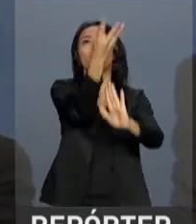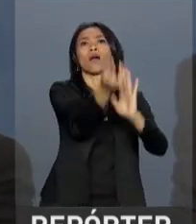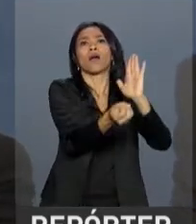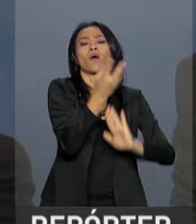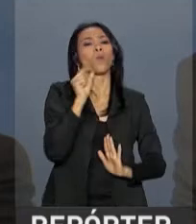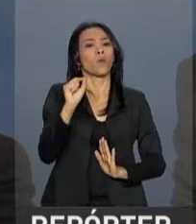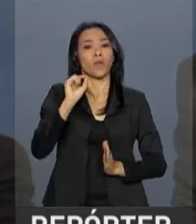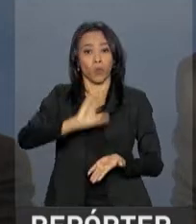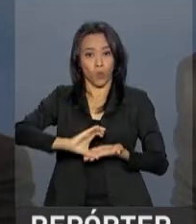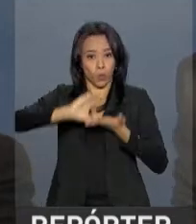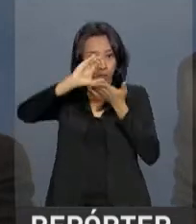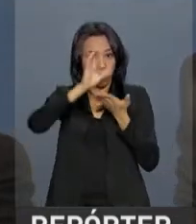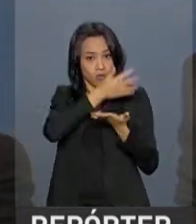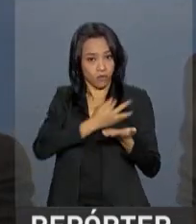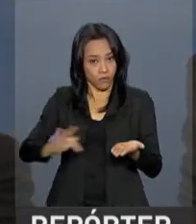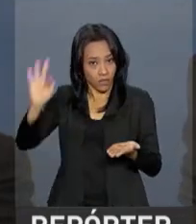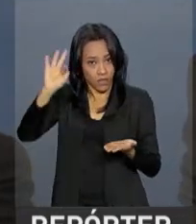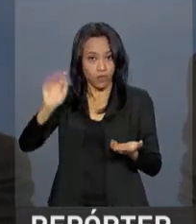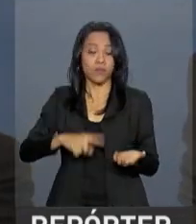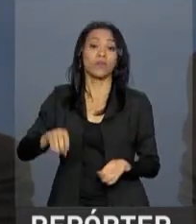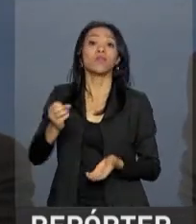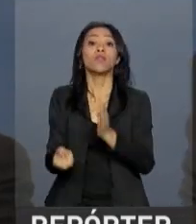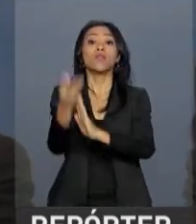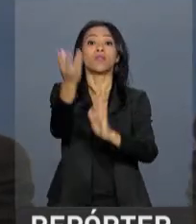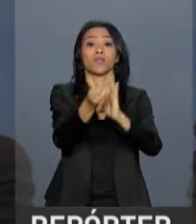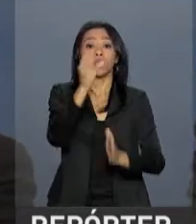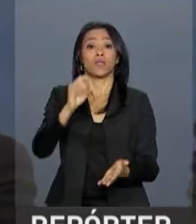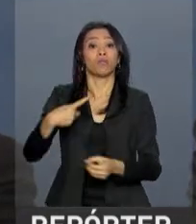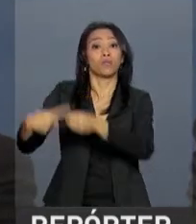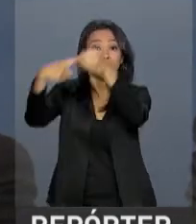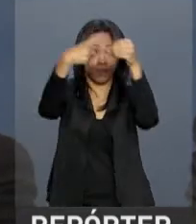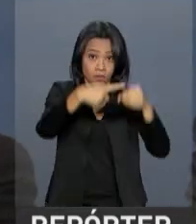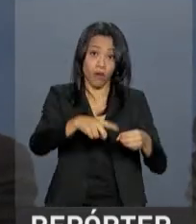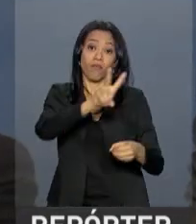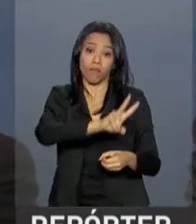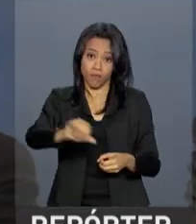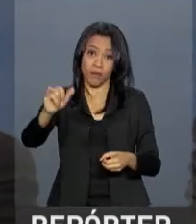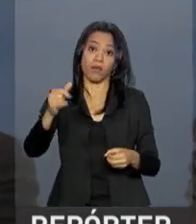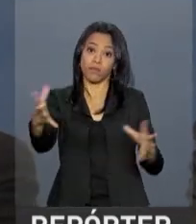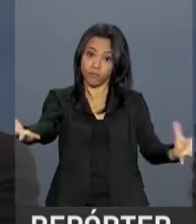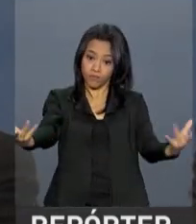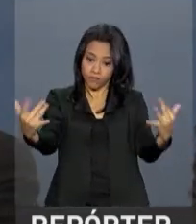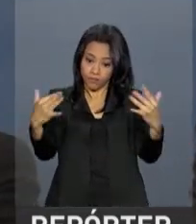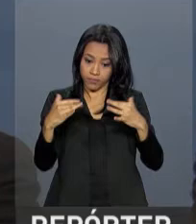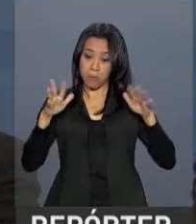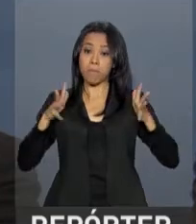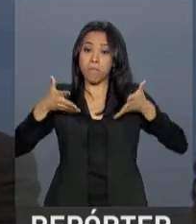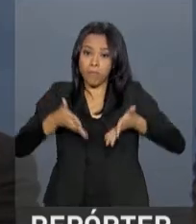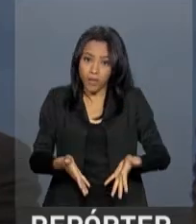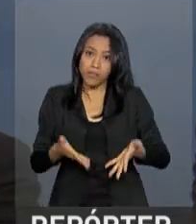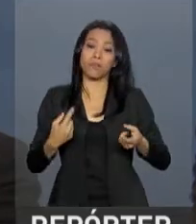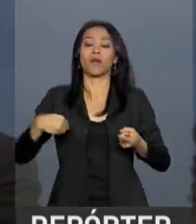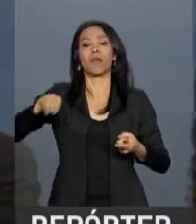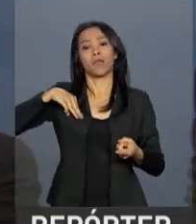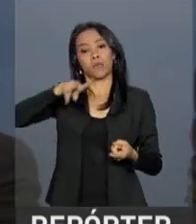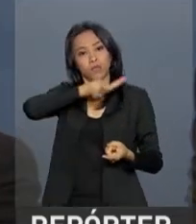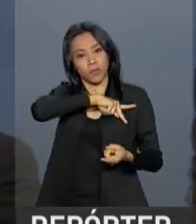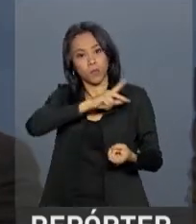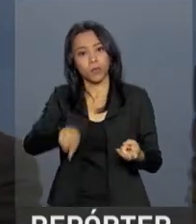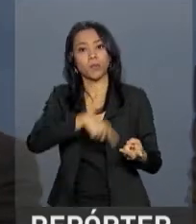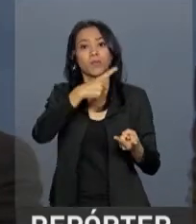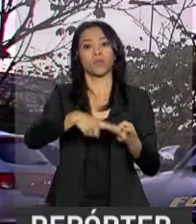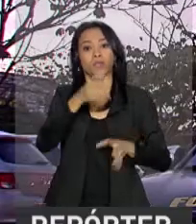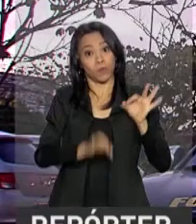nível federal, estadual e municipal, também estarão presentes o Ministério Público e o próprio